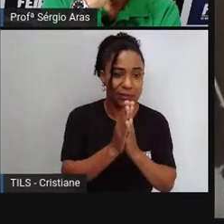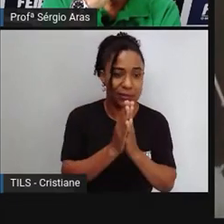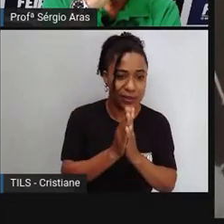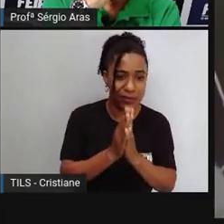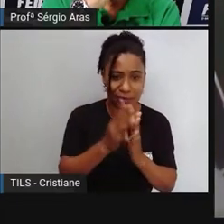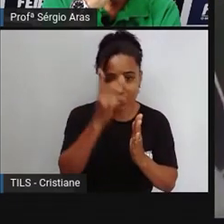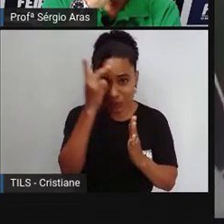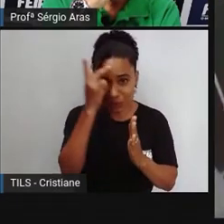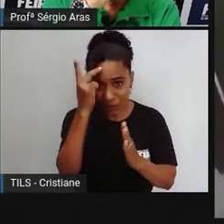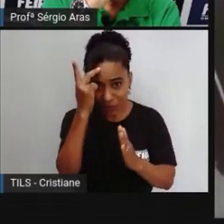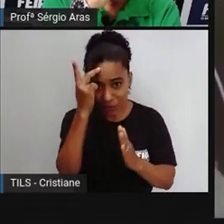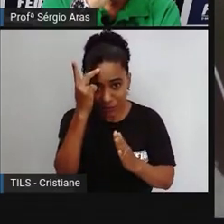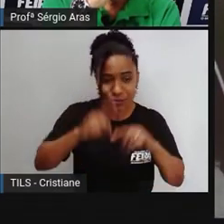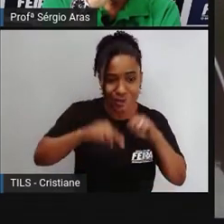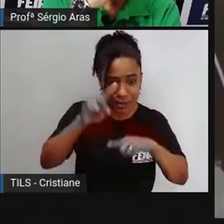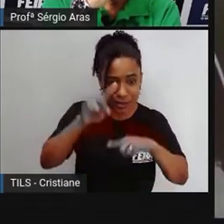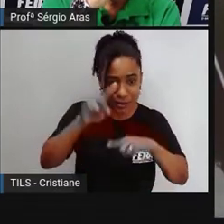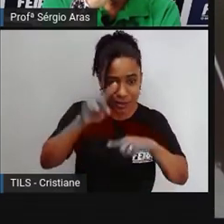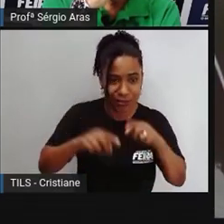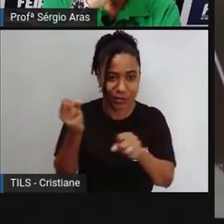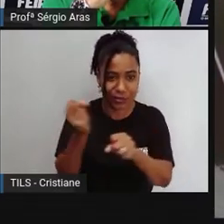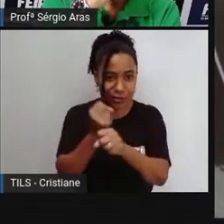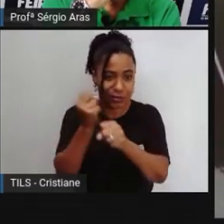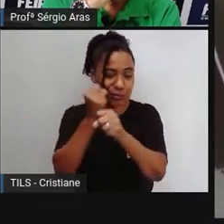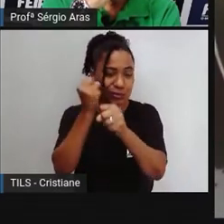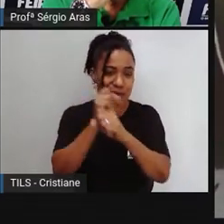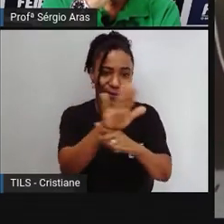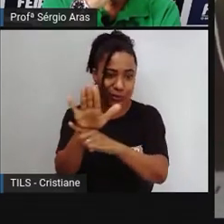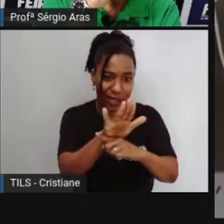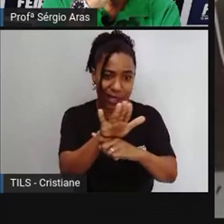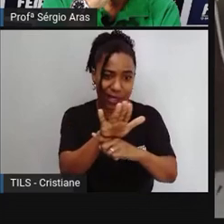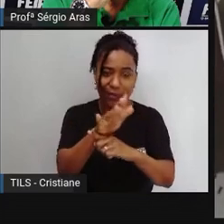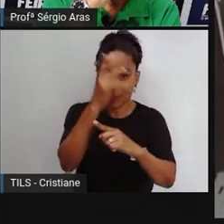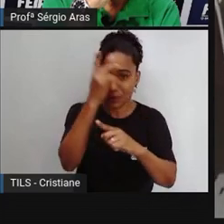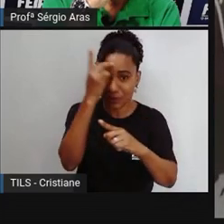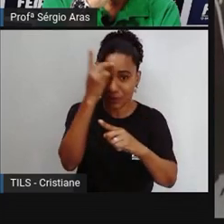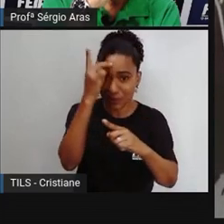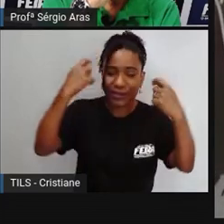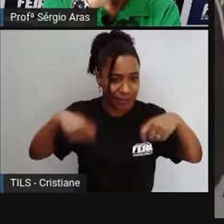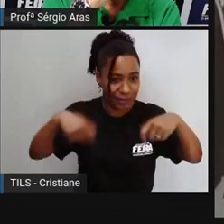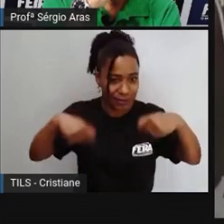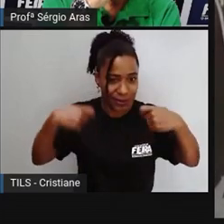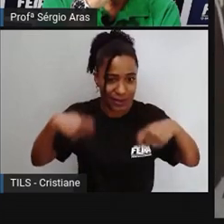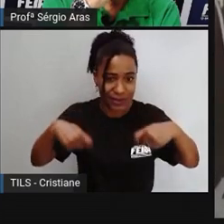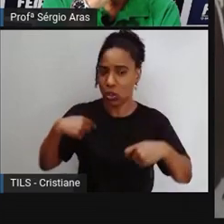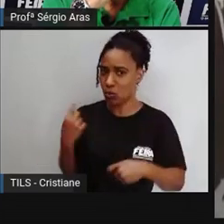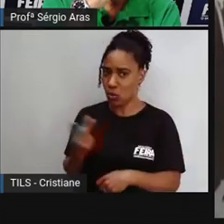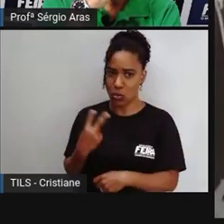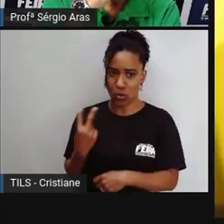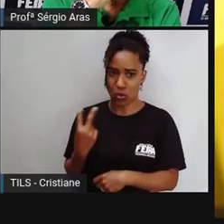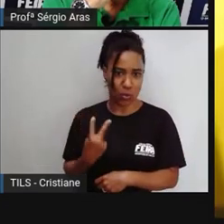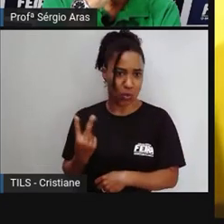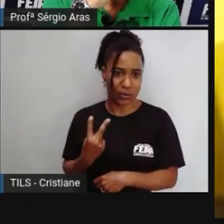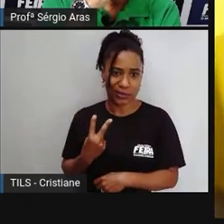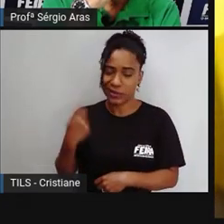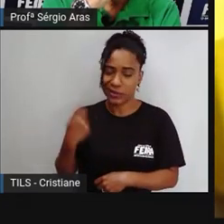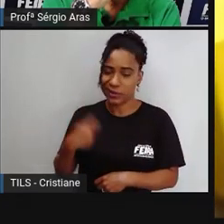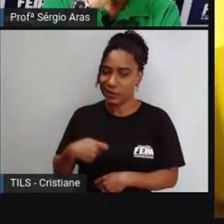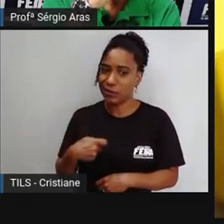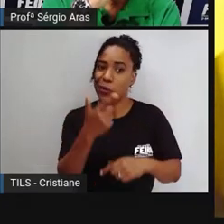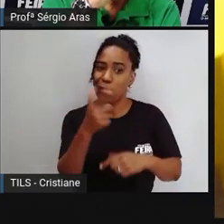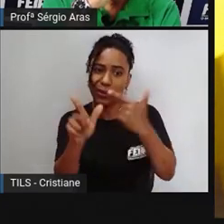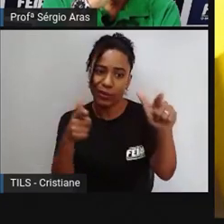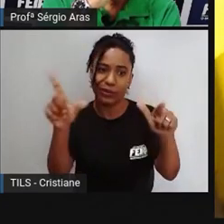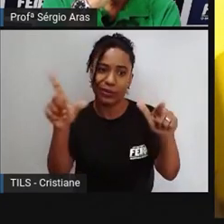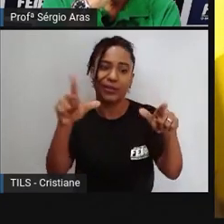muita gente aí que tá precisando né porque a gente não pode falar só pela gente a gente tem que olhar o próximo né